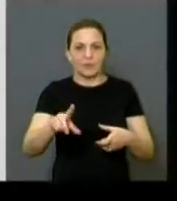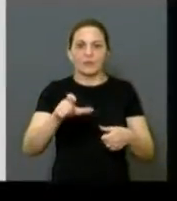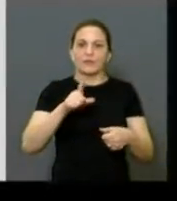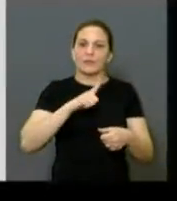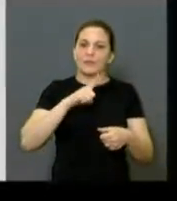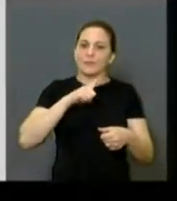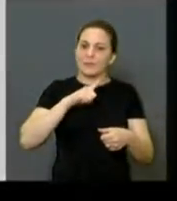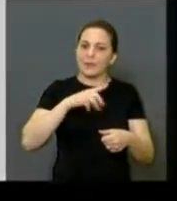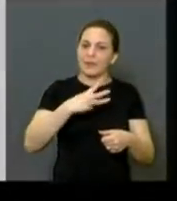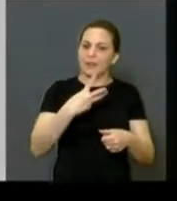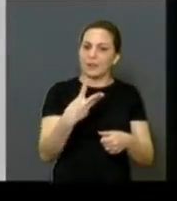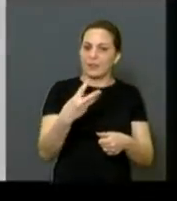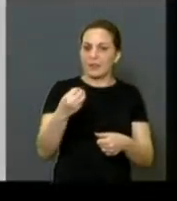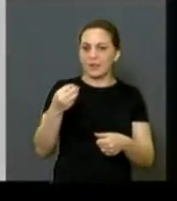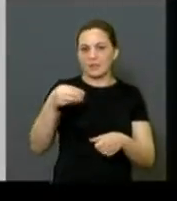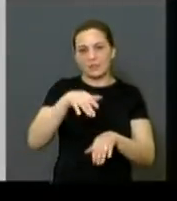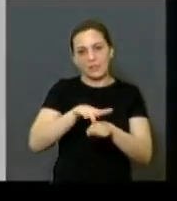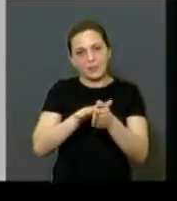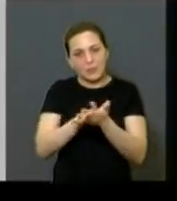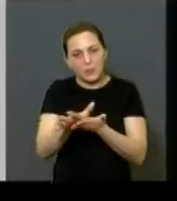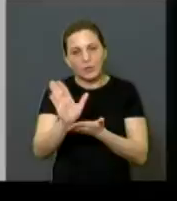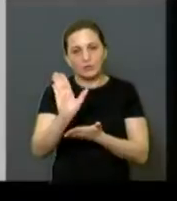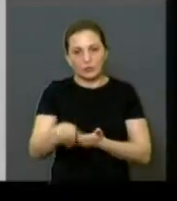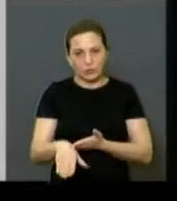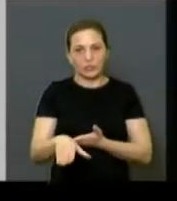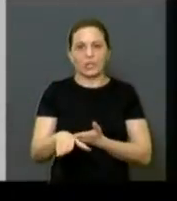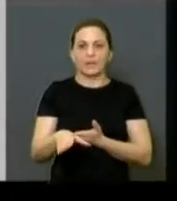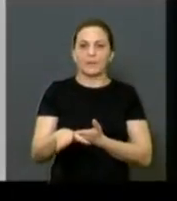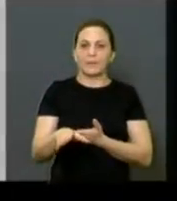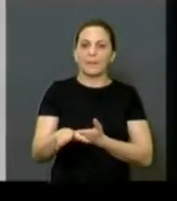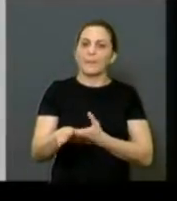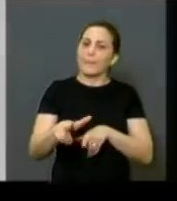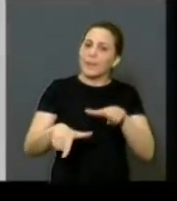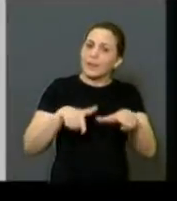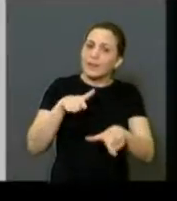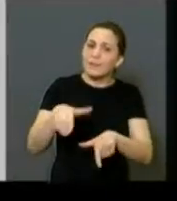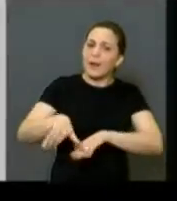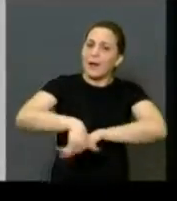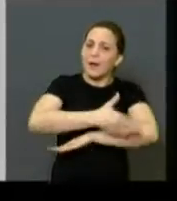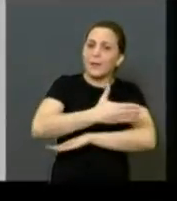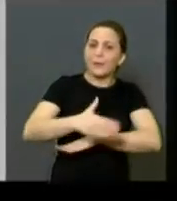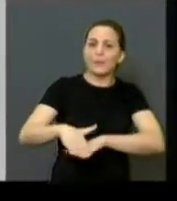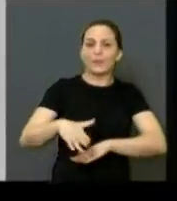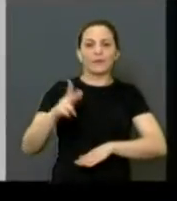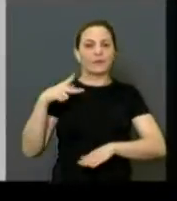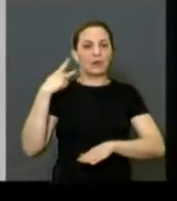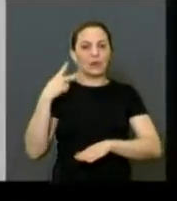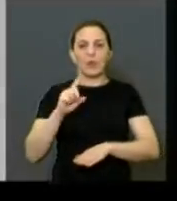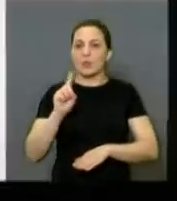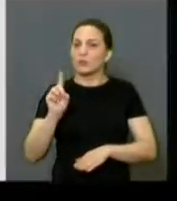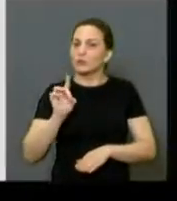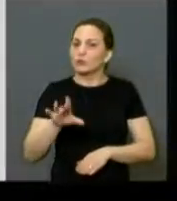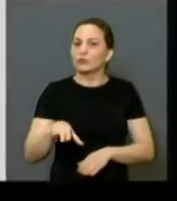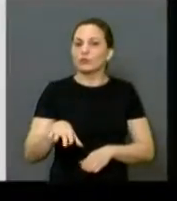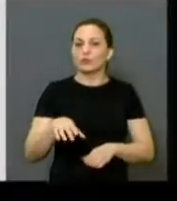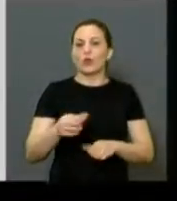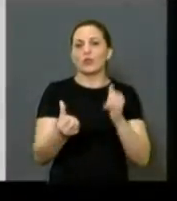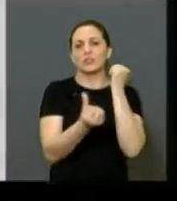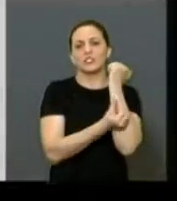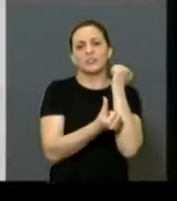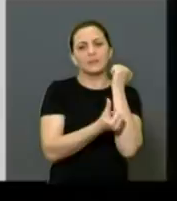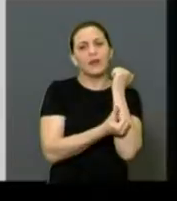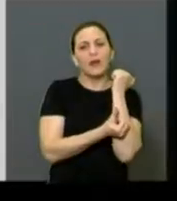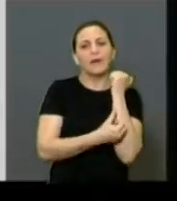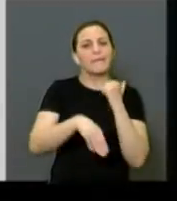mais de 300 tapas-buracos já. Isso é trabalhar, é ir para a rua. Não é ficar só indo lá no sexto andar e escutar o